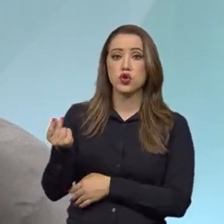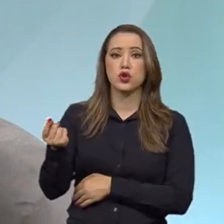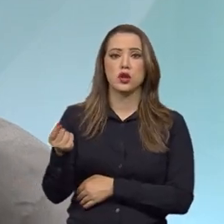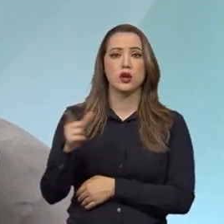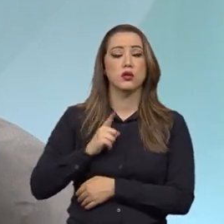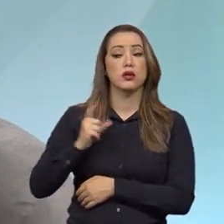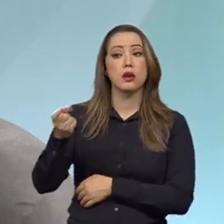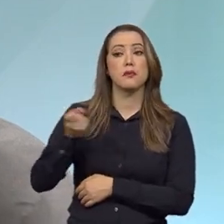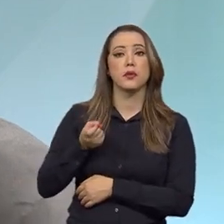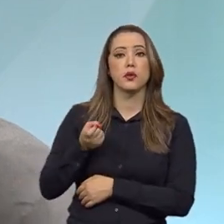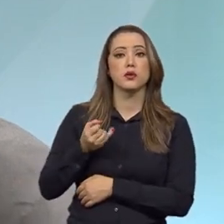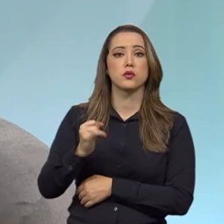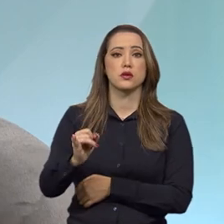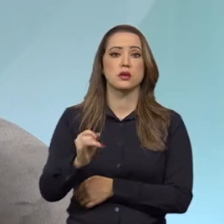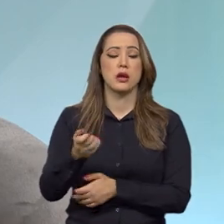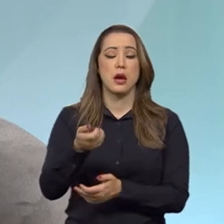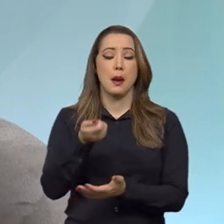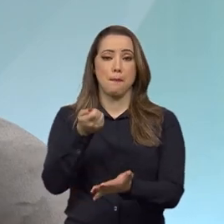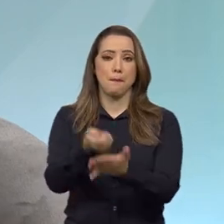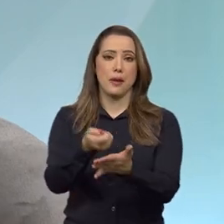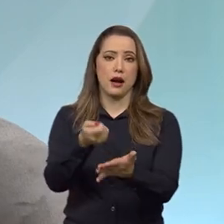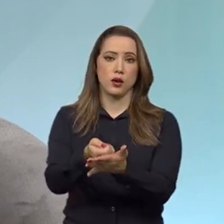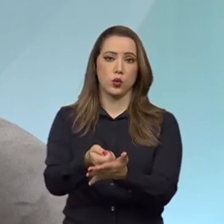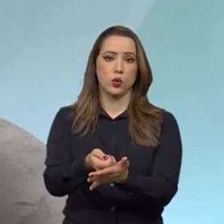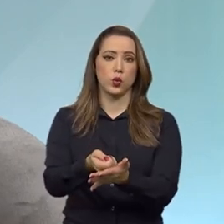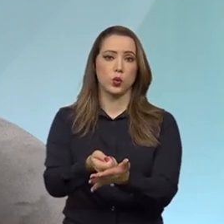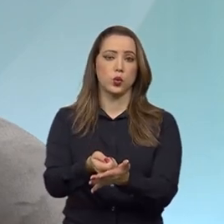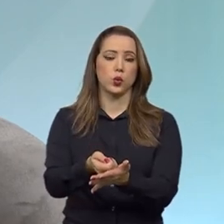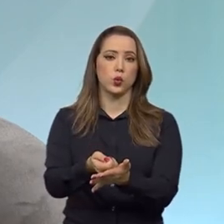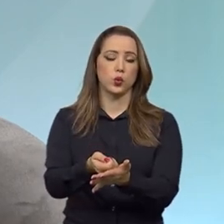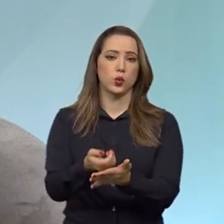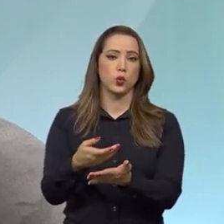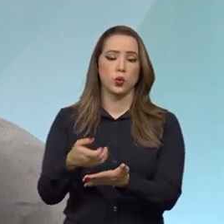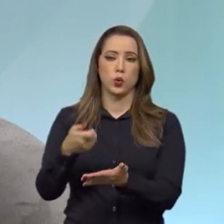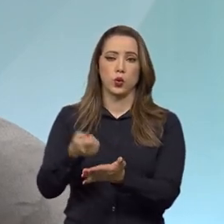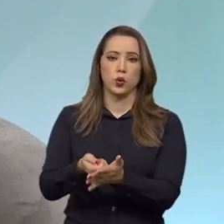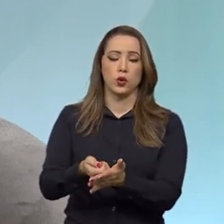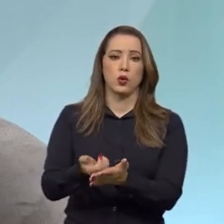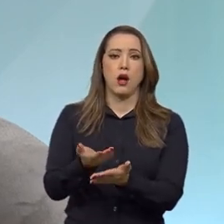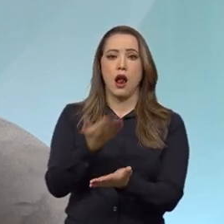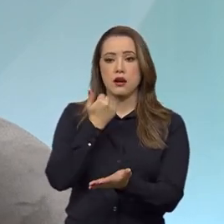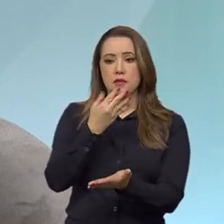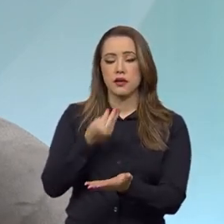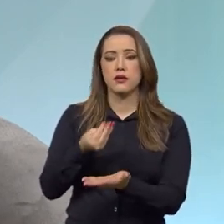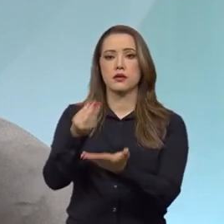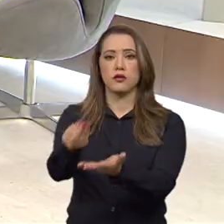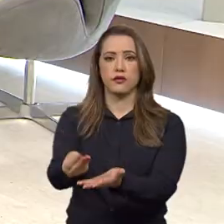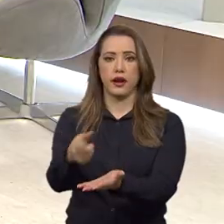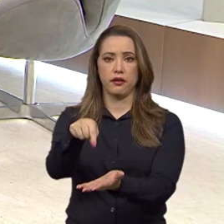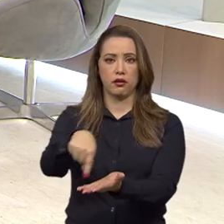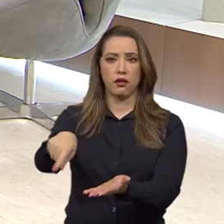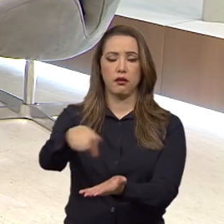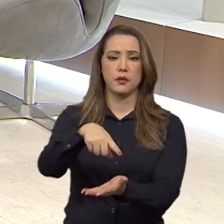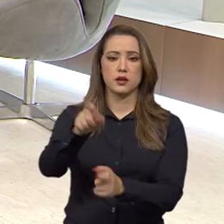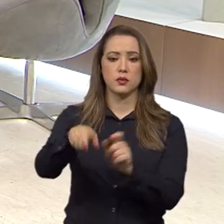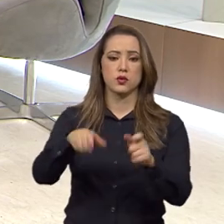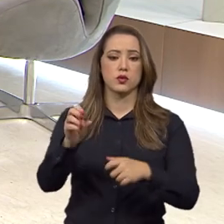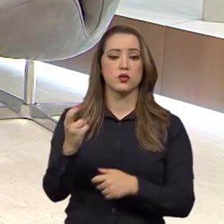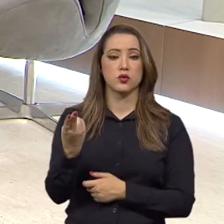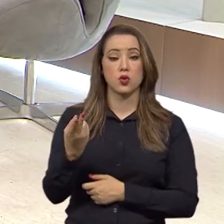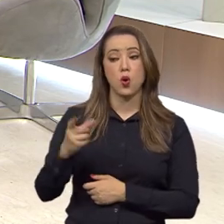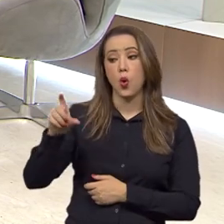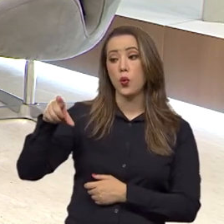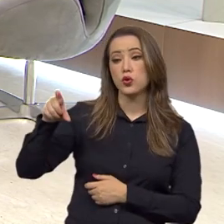Quando ele é pago in natura, ou o empresário, por exemplo, fornece a alimentação para os seus empregados, ou fornece um